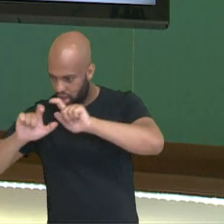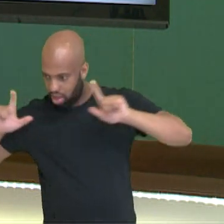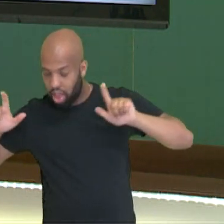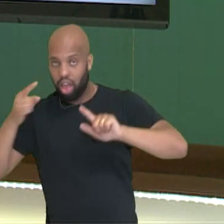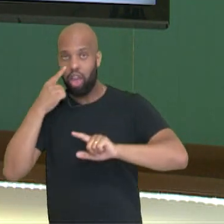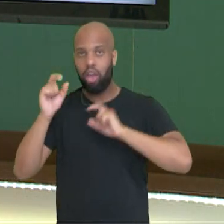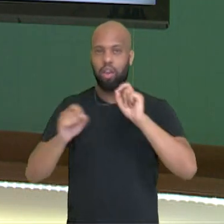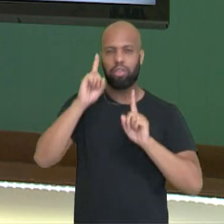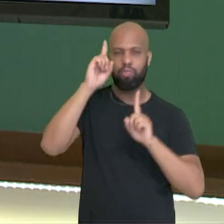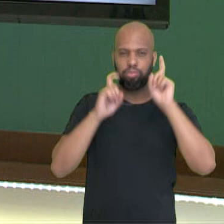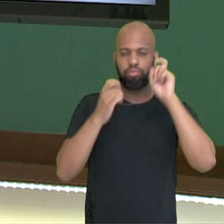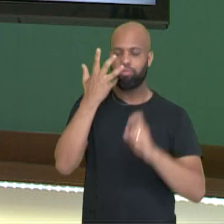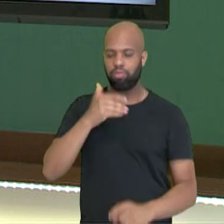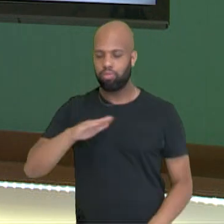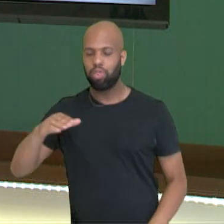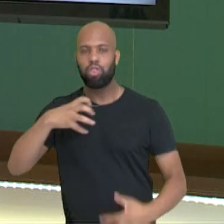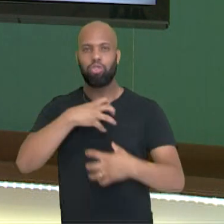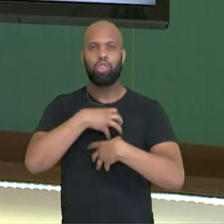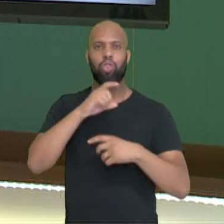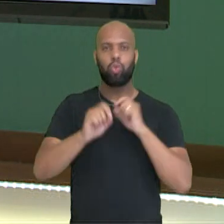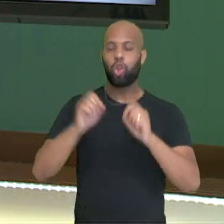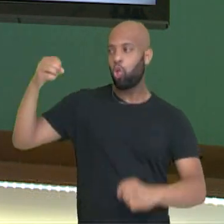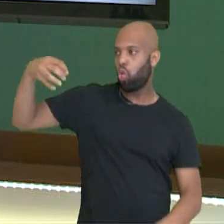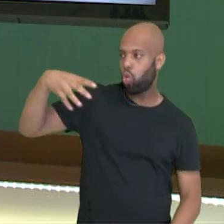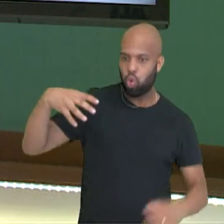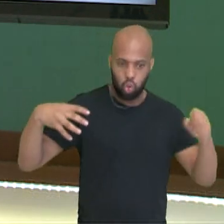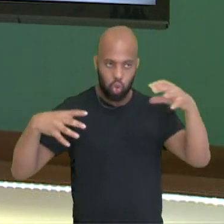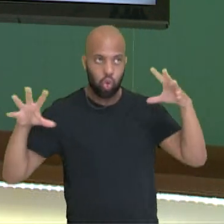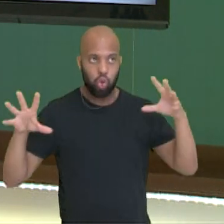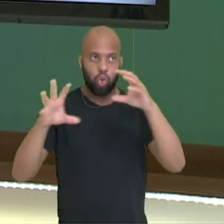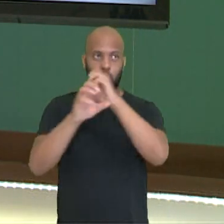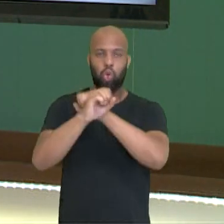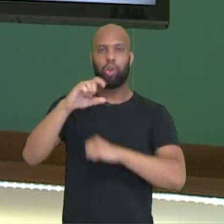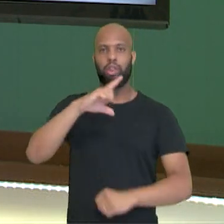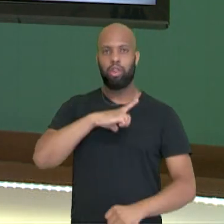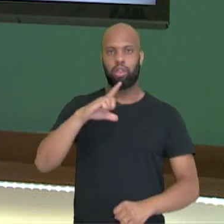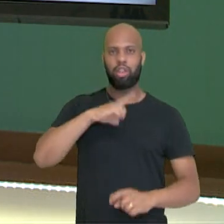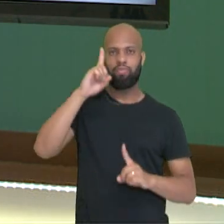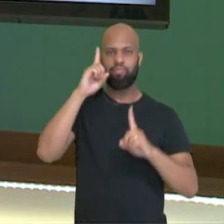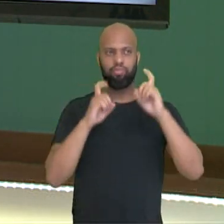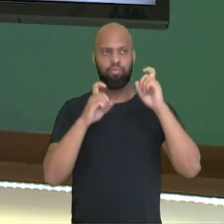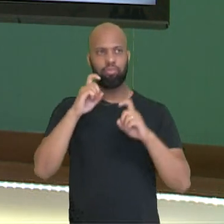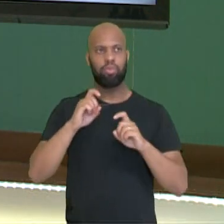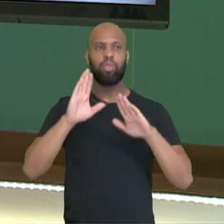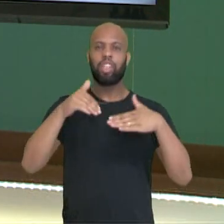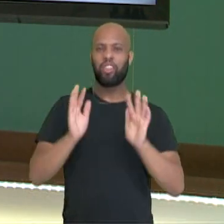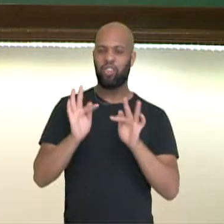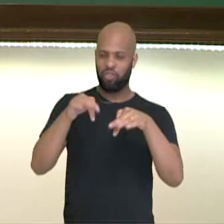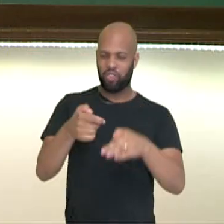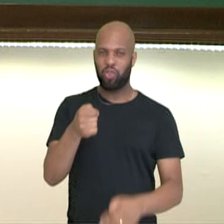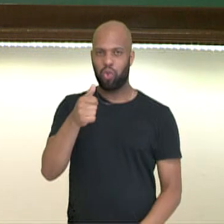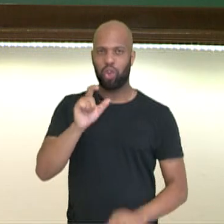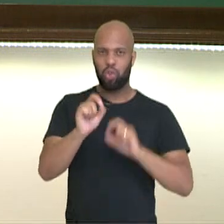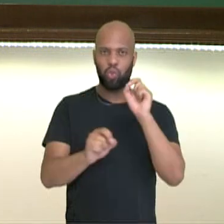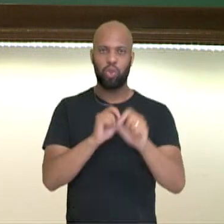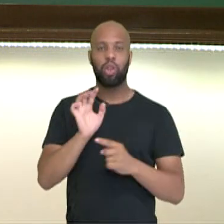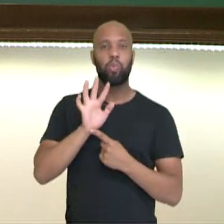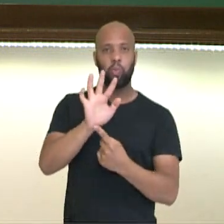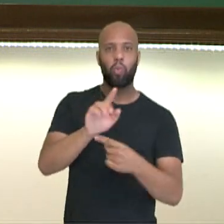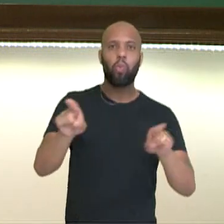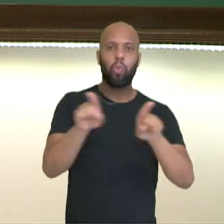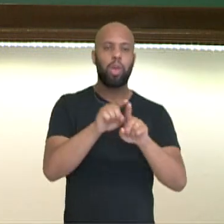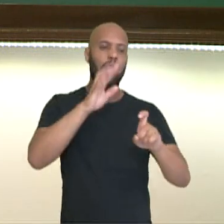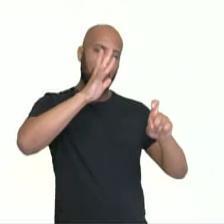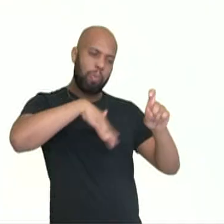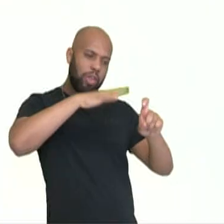extremamente expressivo, esse jogo caótico de luz e sombra, extremamente expressivo. E, para terminar, a mitologia grega saindo